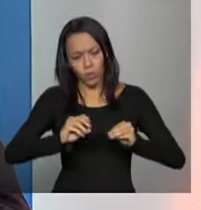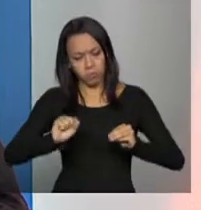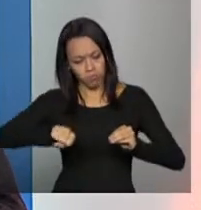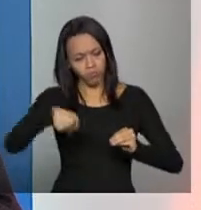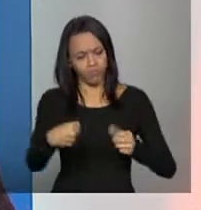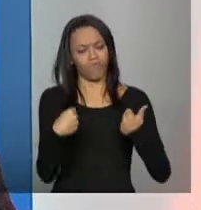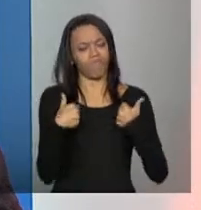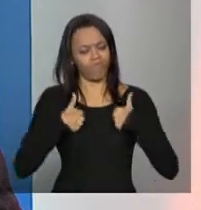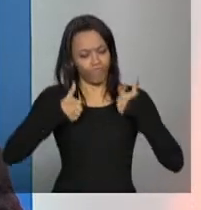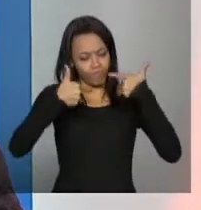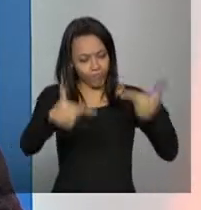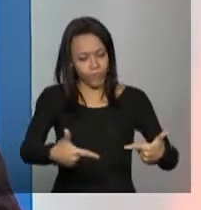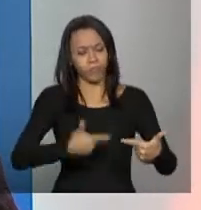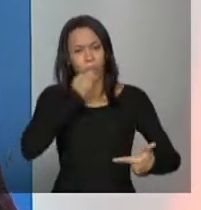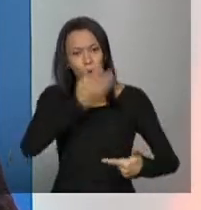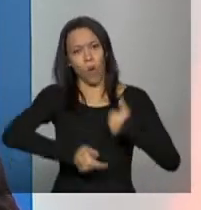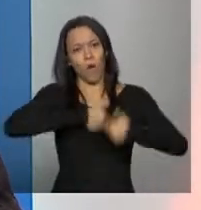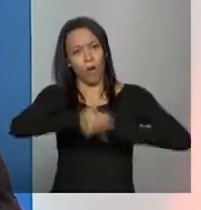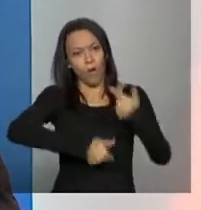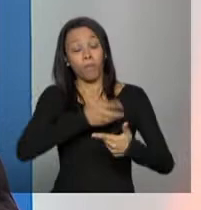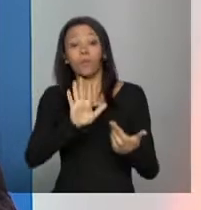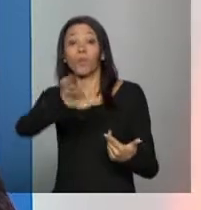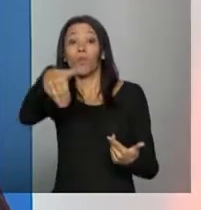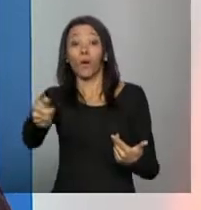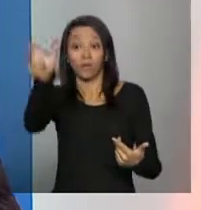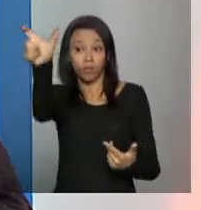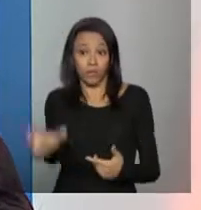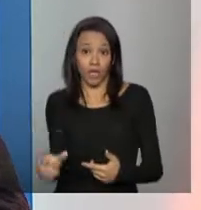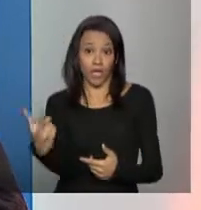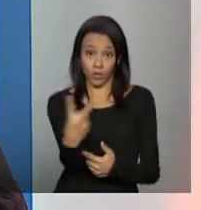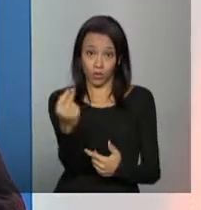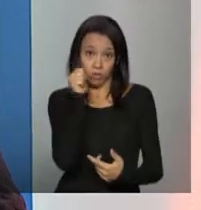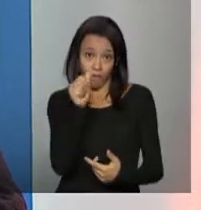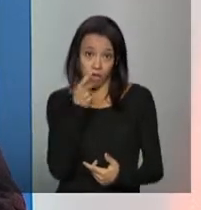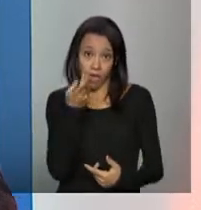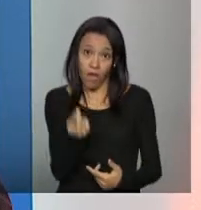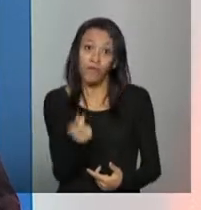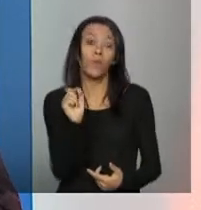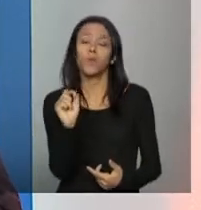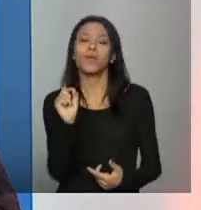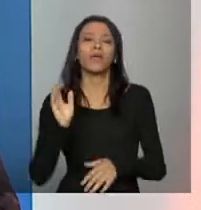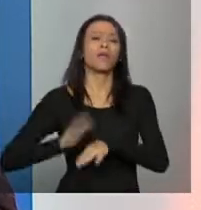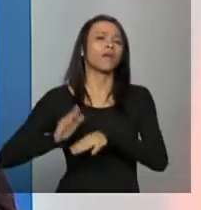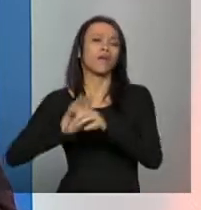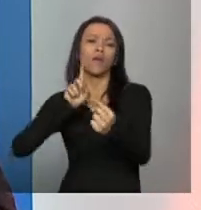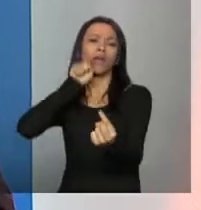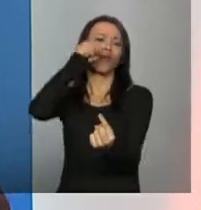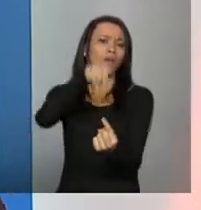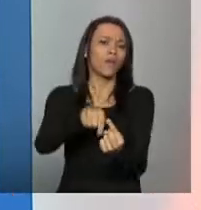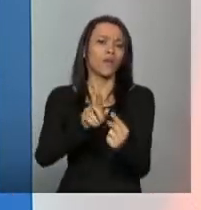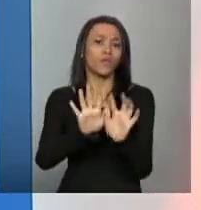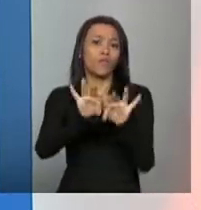Quando a Ieda e a Ana Paula falavam do que se pretende ao final do cadastro, é justamente esse